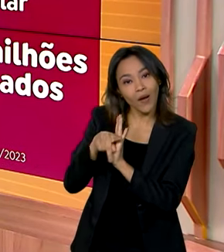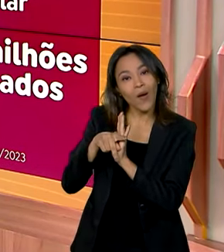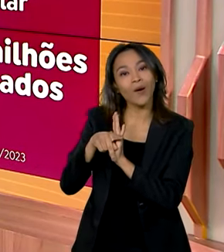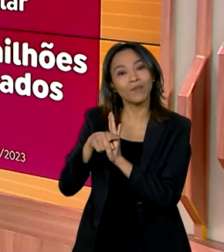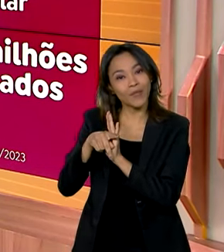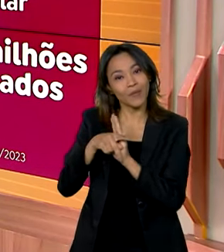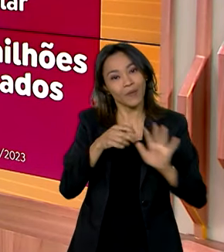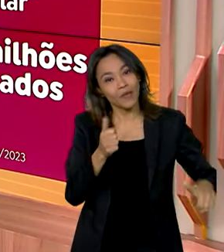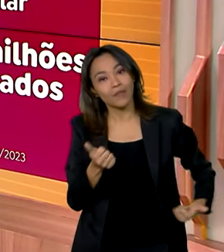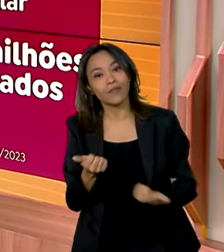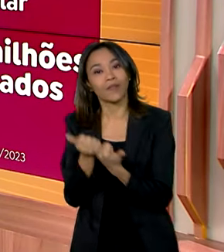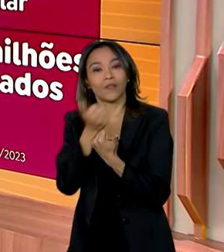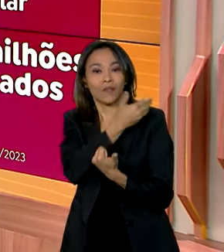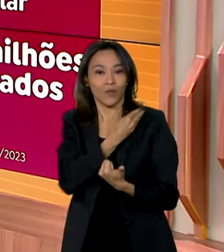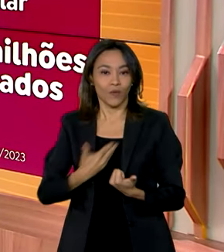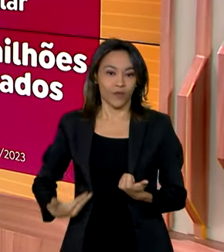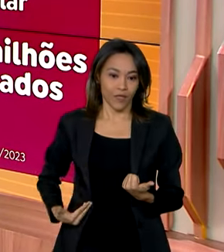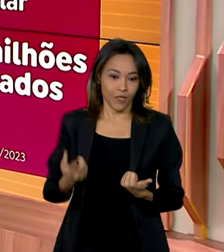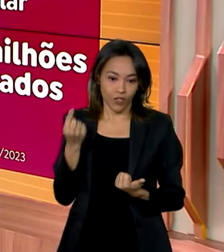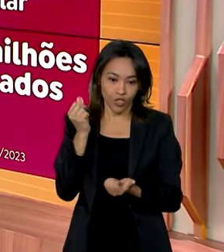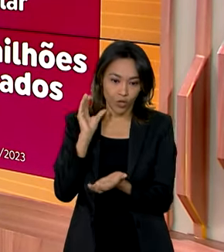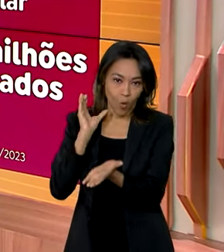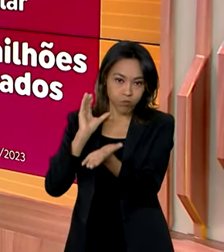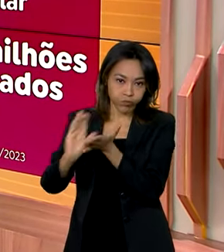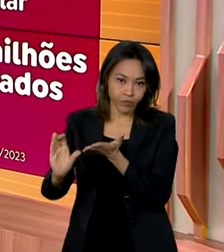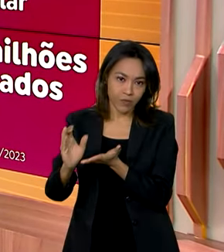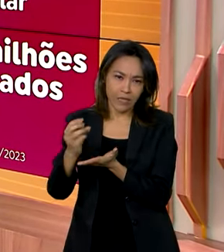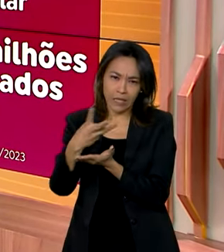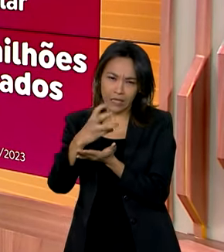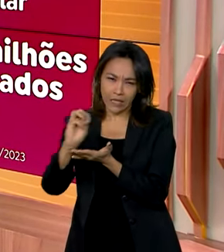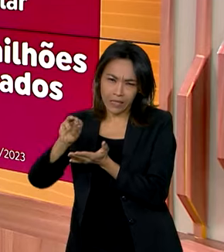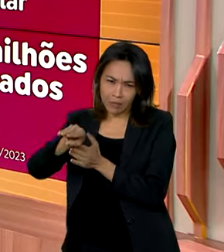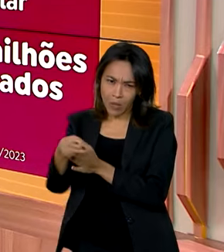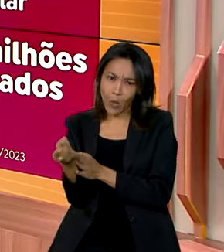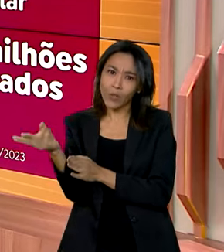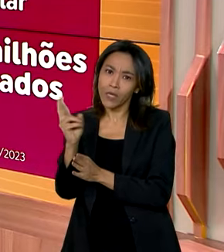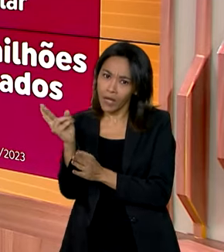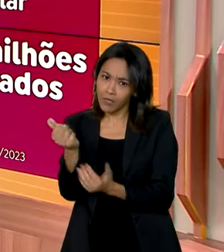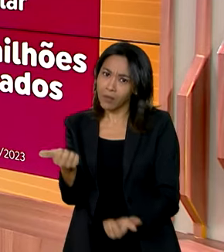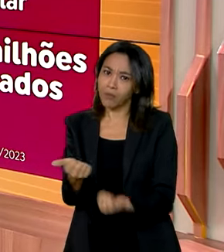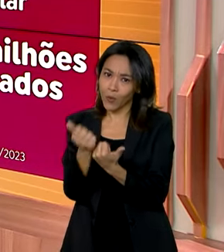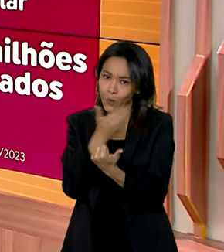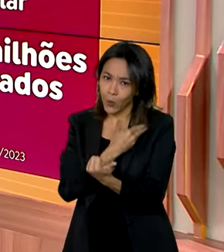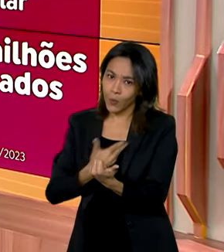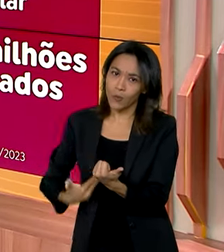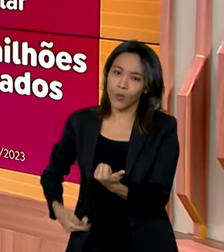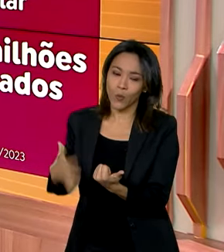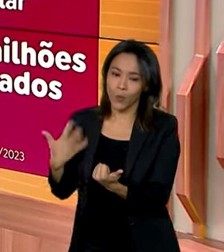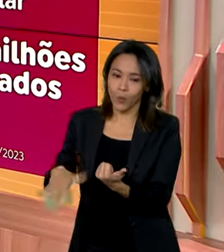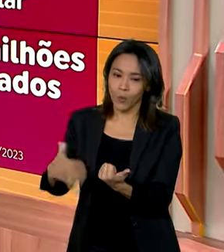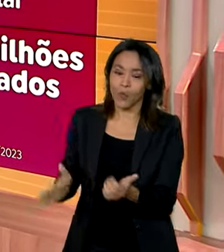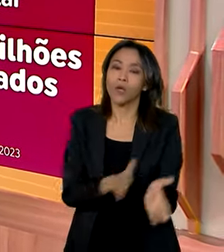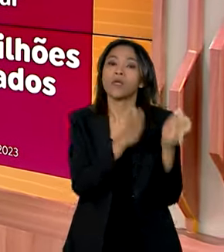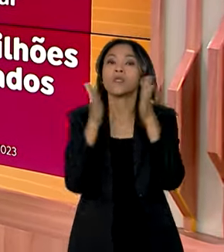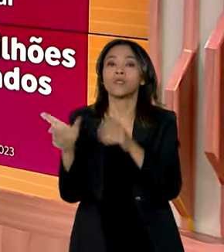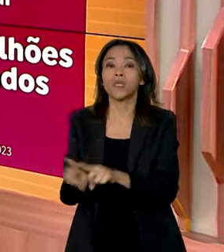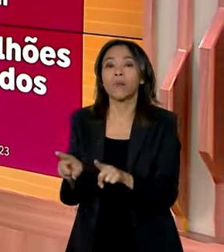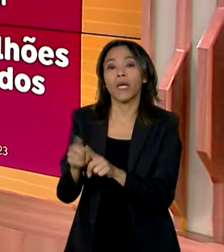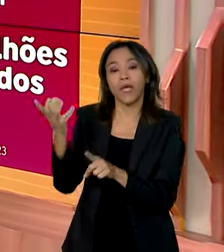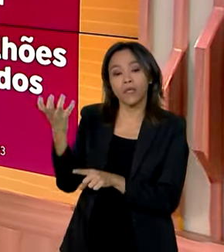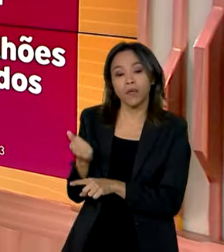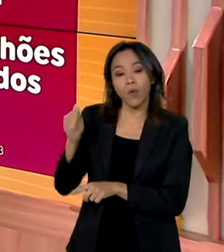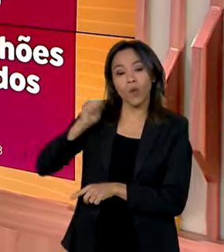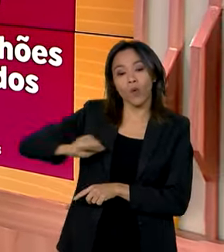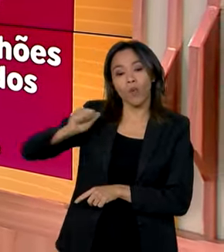Casa Minha Vida, um investimento de quase 300 milhões de reais. A cidade também recebeu bolsas do